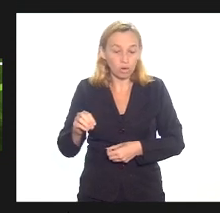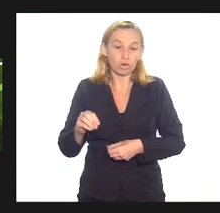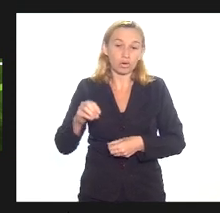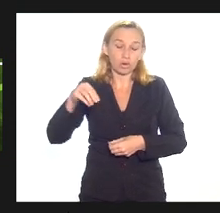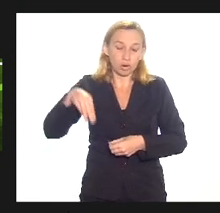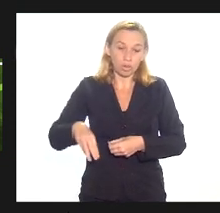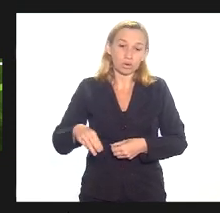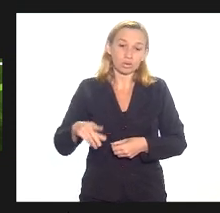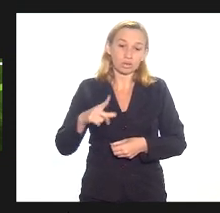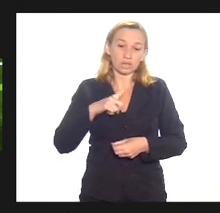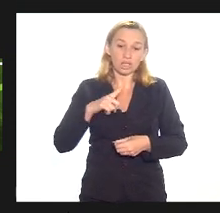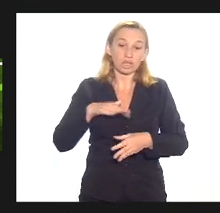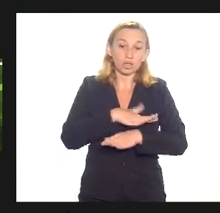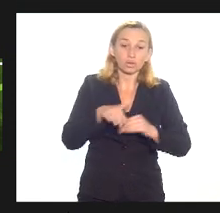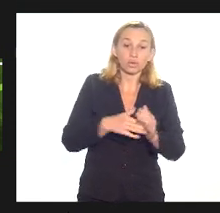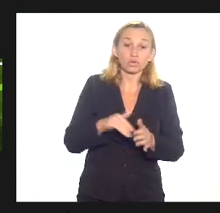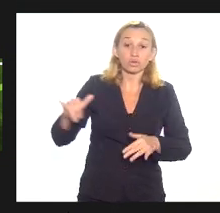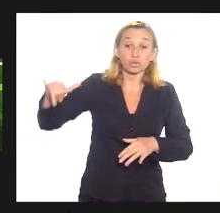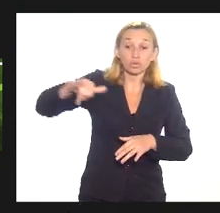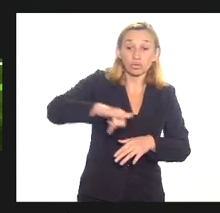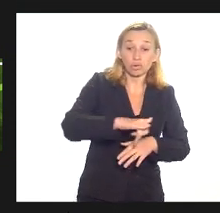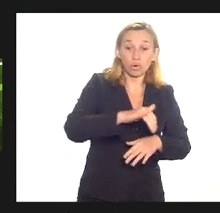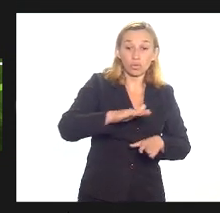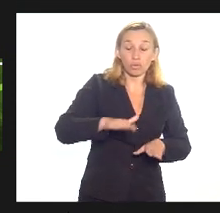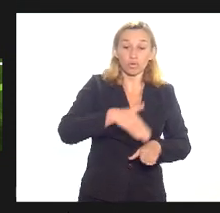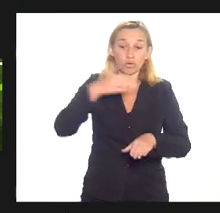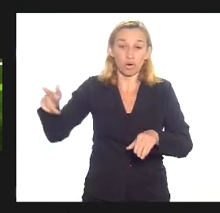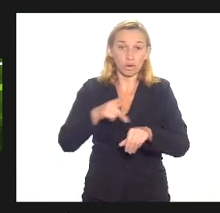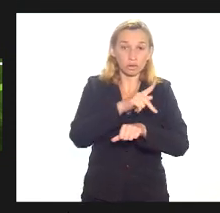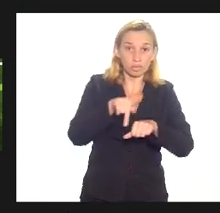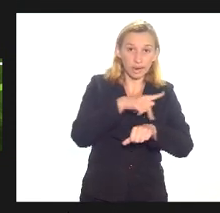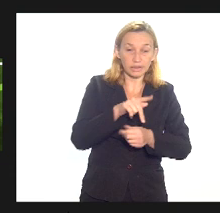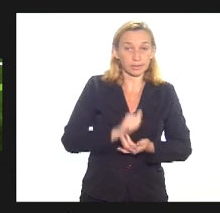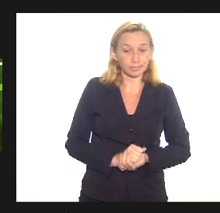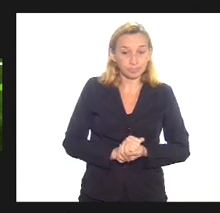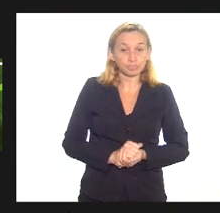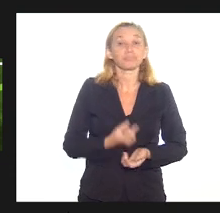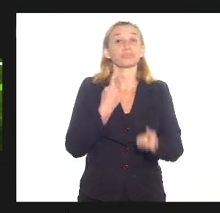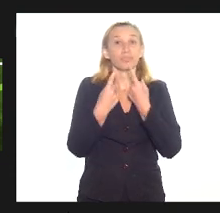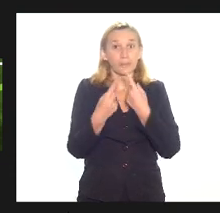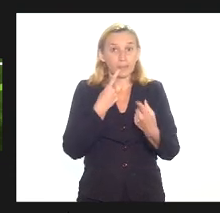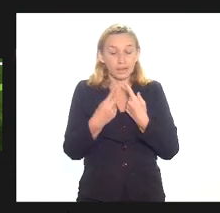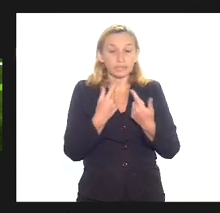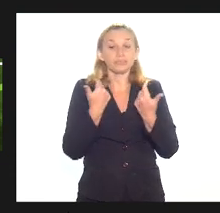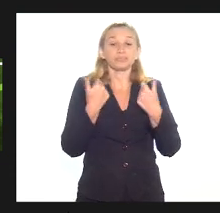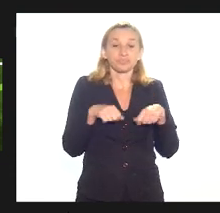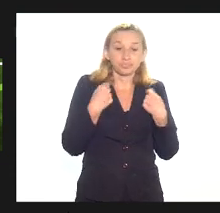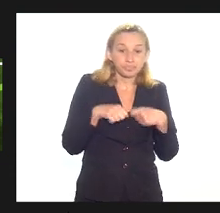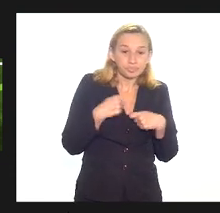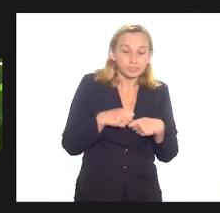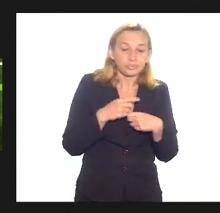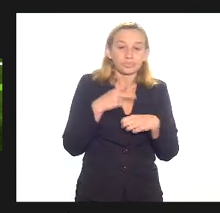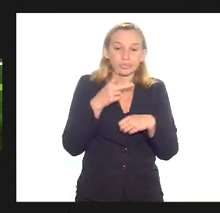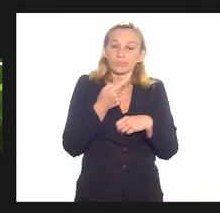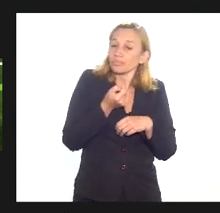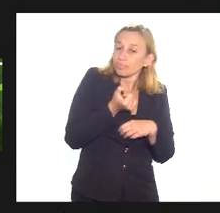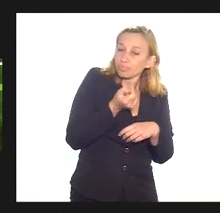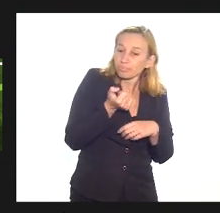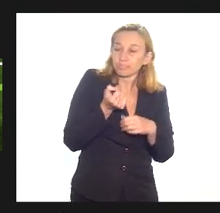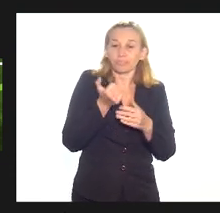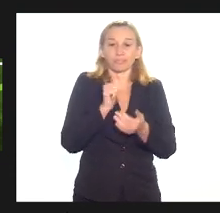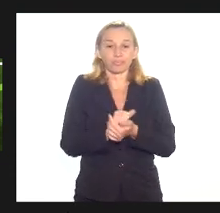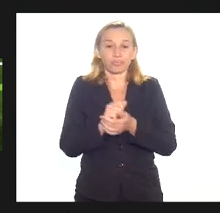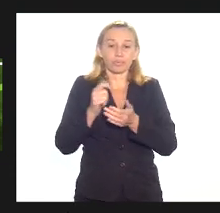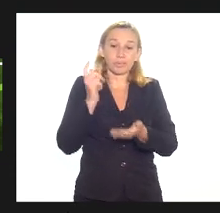domésticos que tem no Rio de Janeiro então esses debates a gente tem que deixar um pouquinho de ser